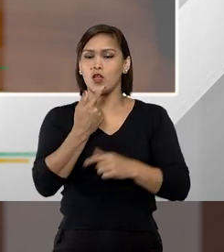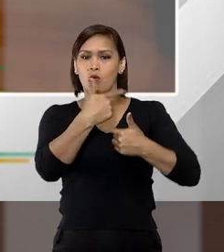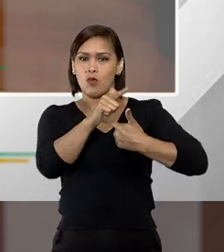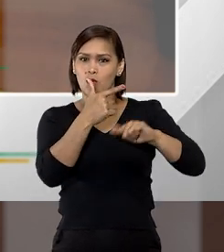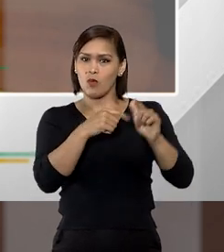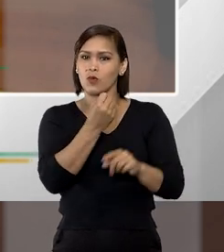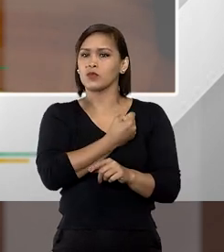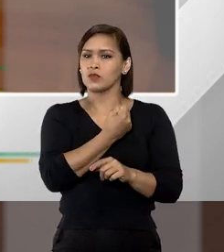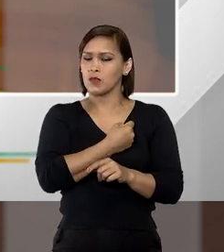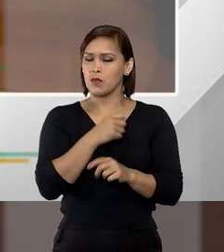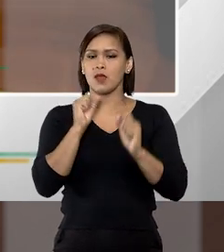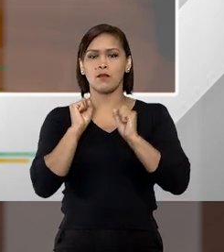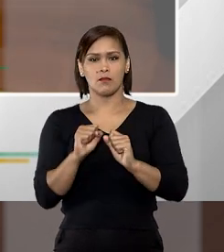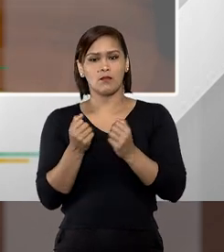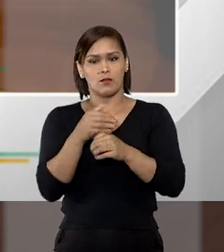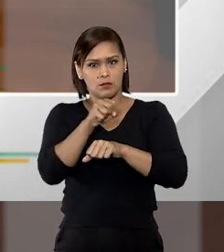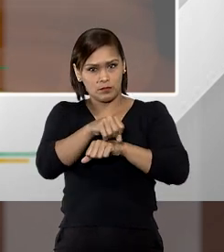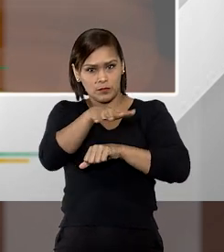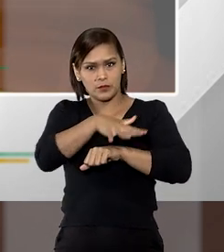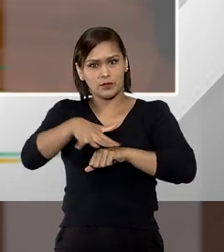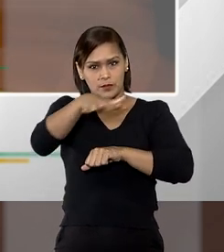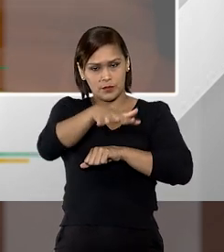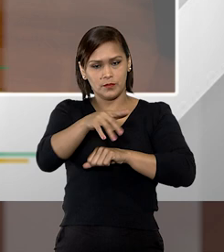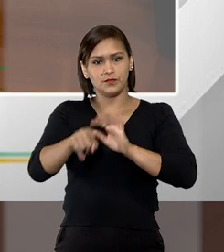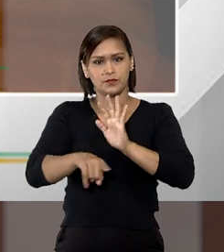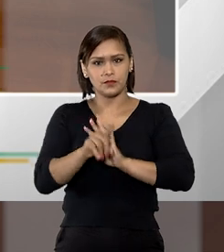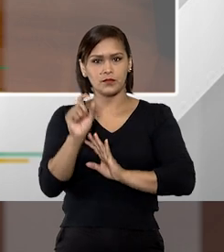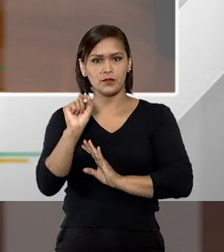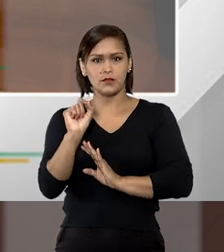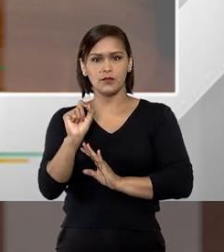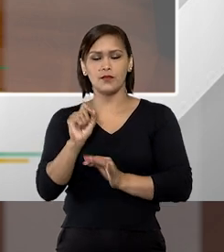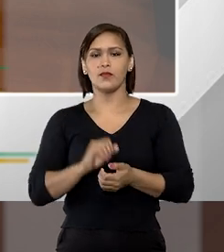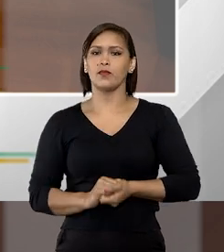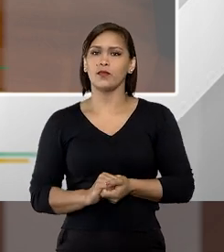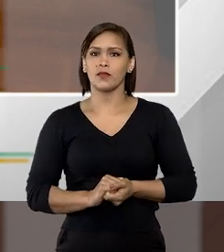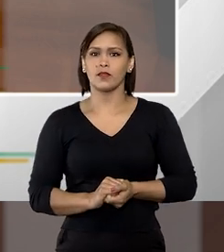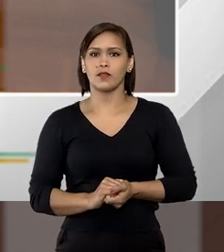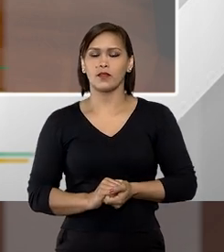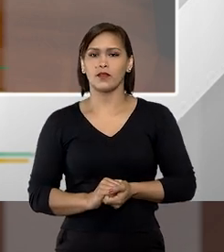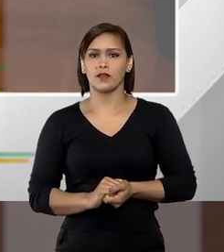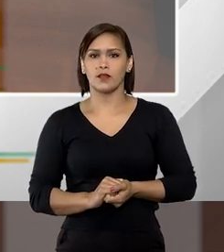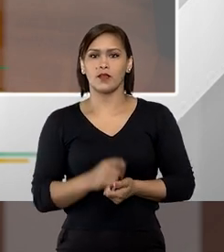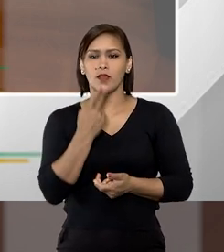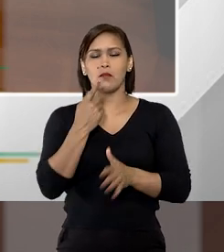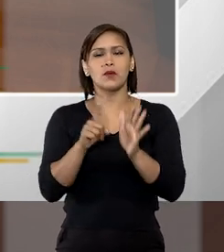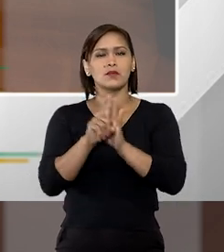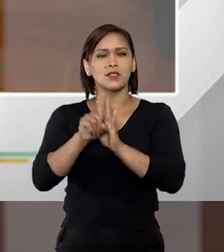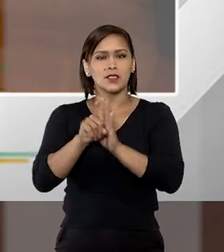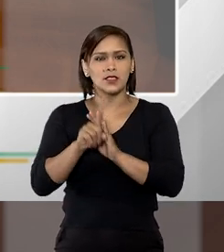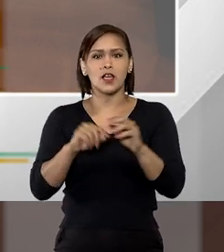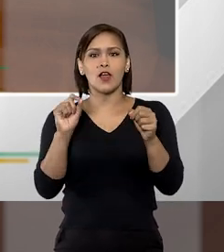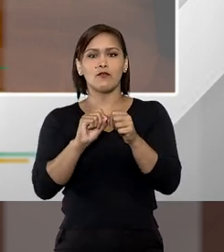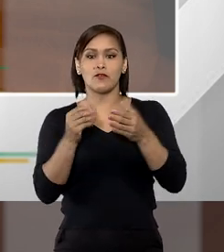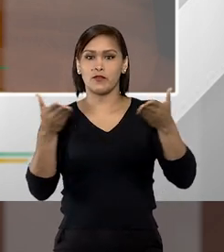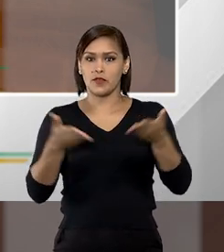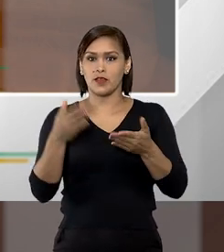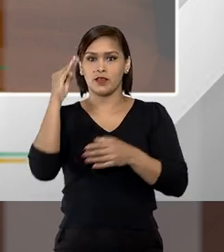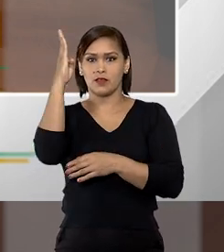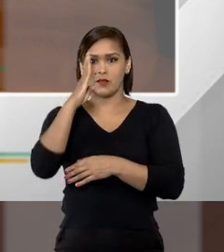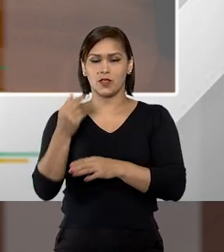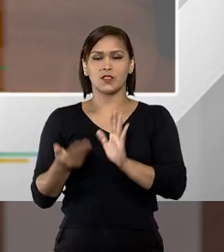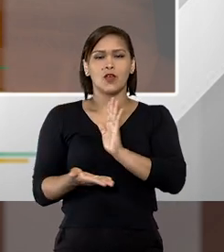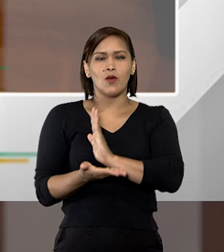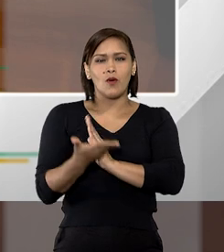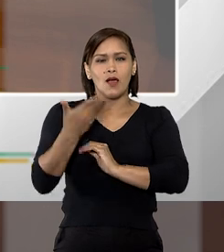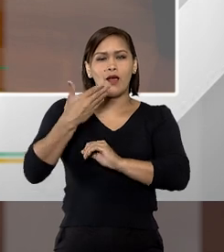também que eu faço questão de compartilhar com vocês é um dado que é uma pesquisa que está sendo feita no Brasil desde